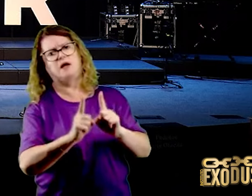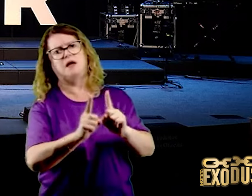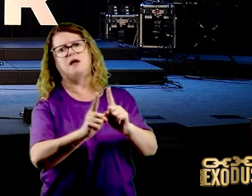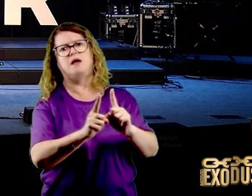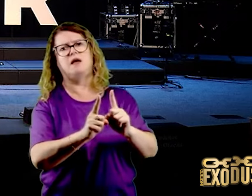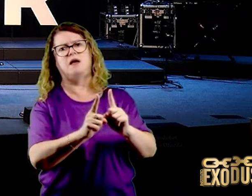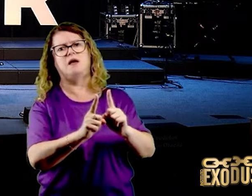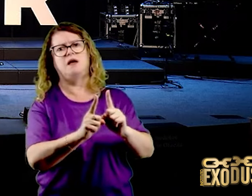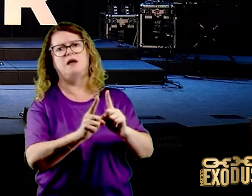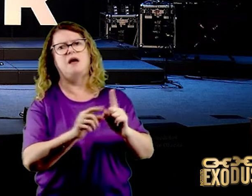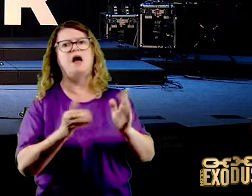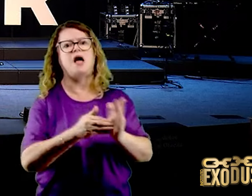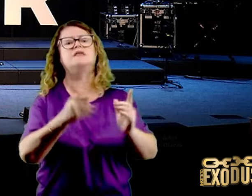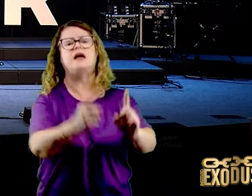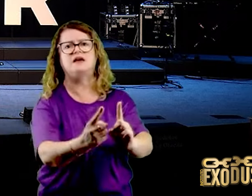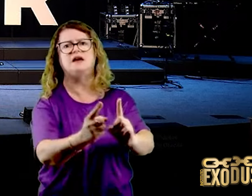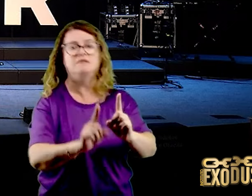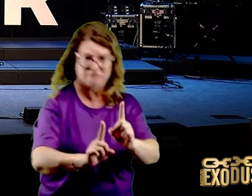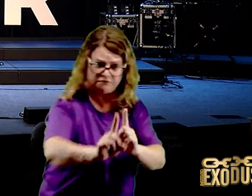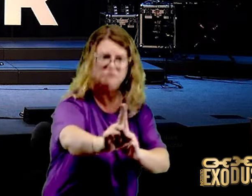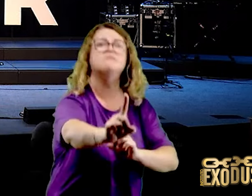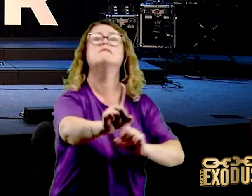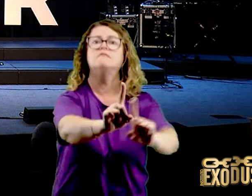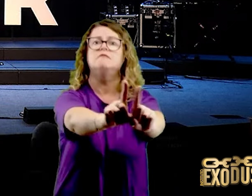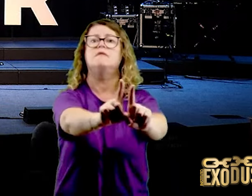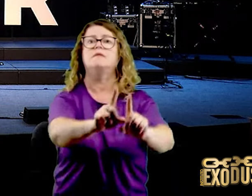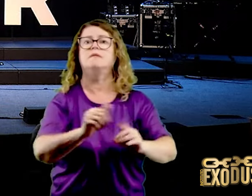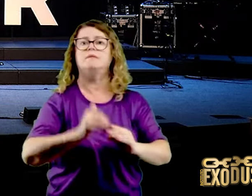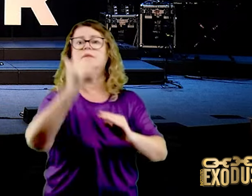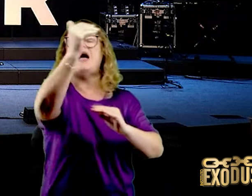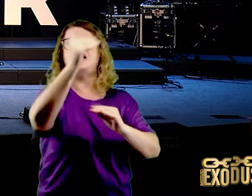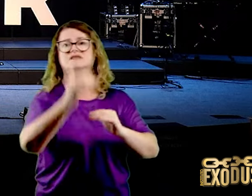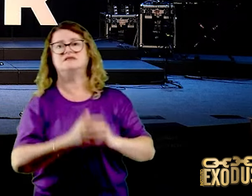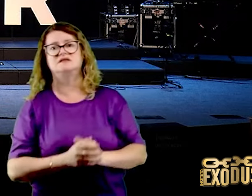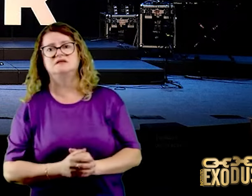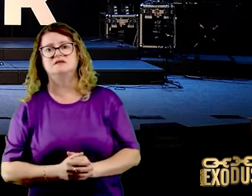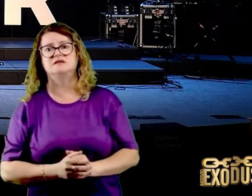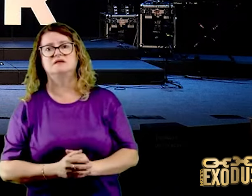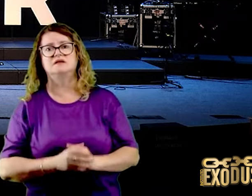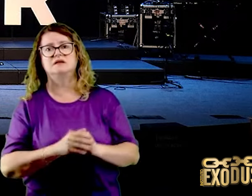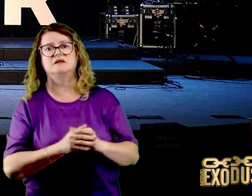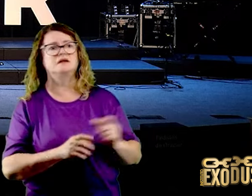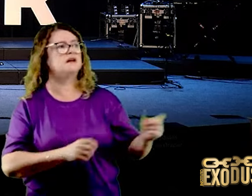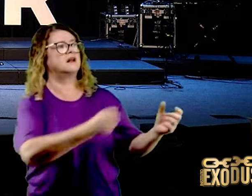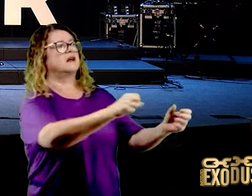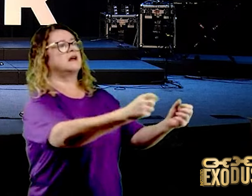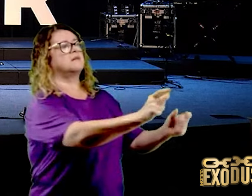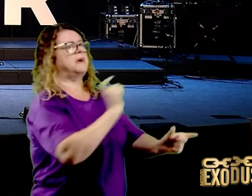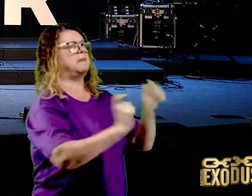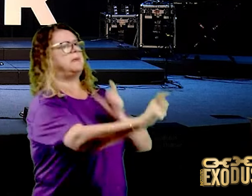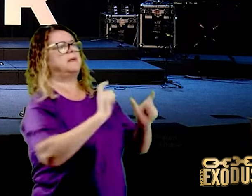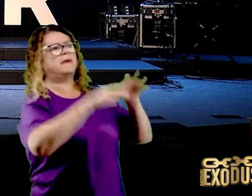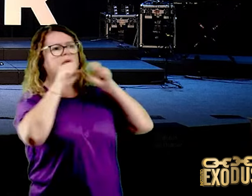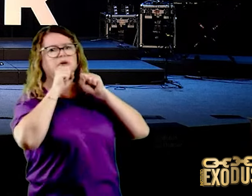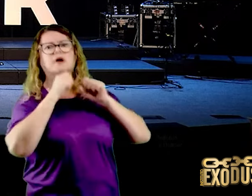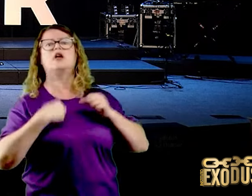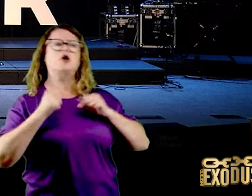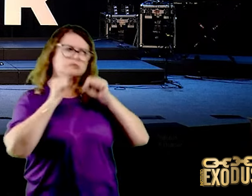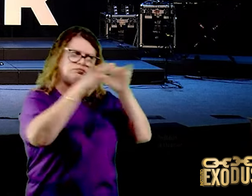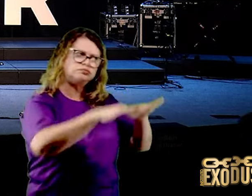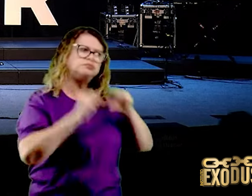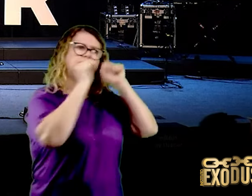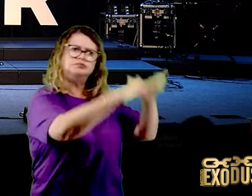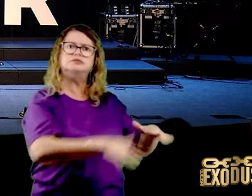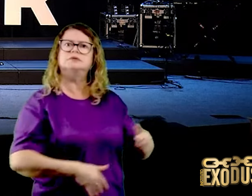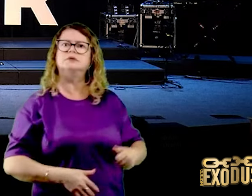Ele quer te derrotar? Ele vai te amaldiçoar? Abençoa ele. Abençoe os que te amaldiçoam. Ore pelo que te persegue.